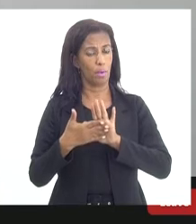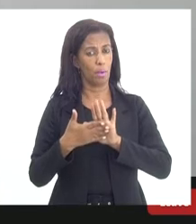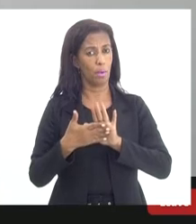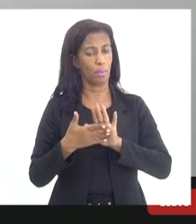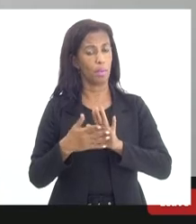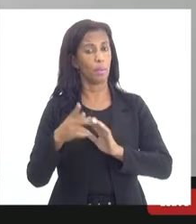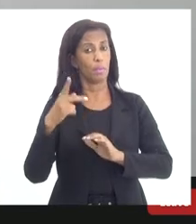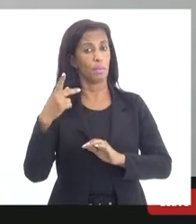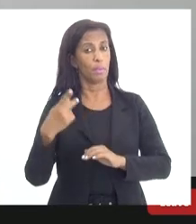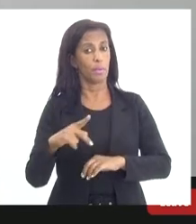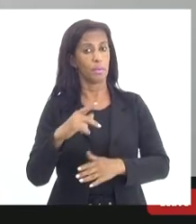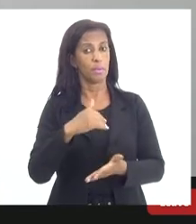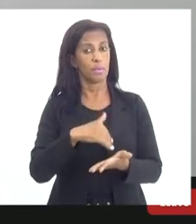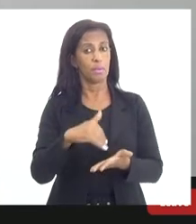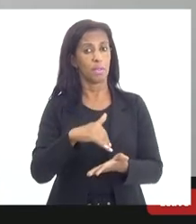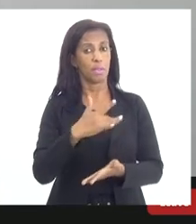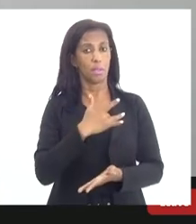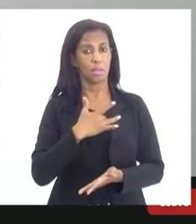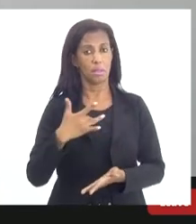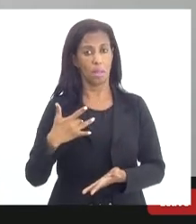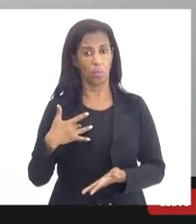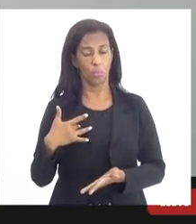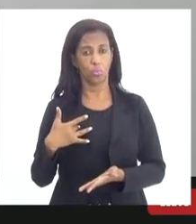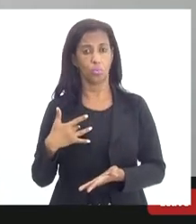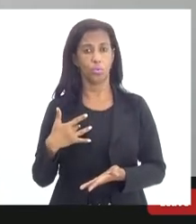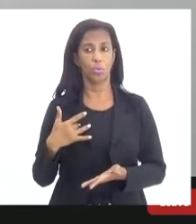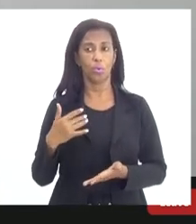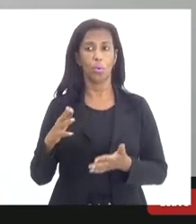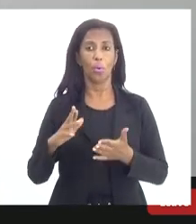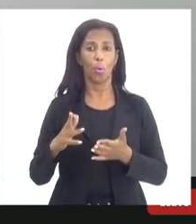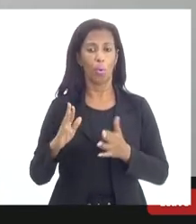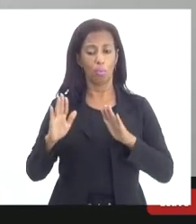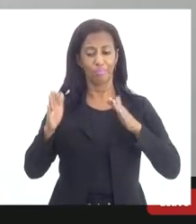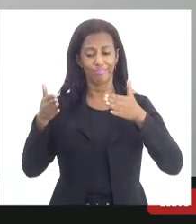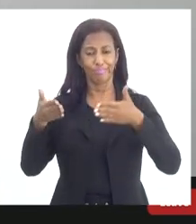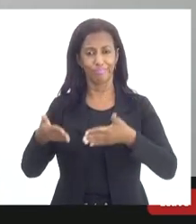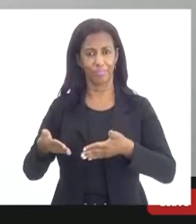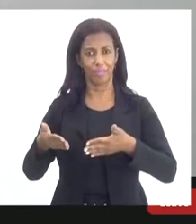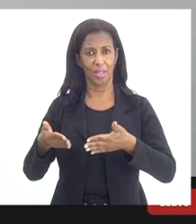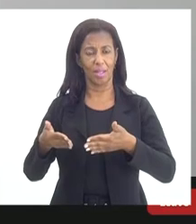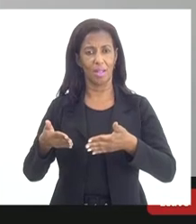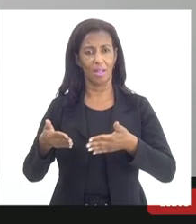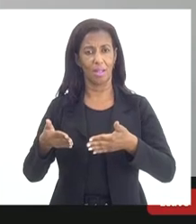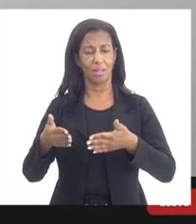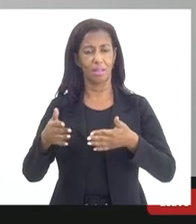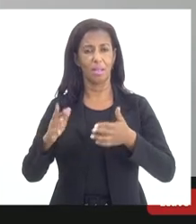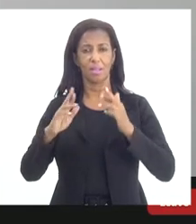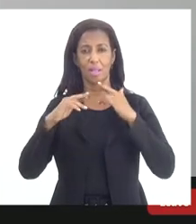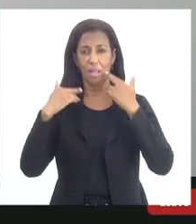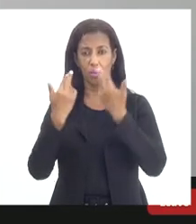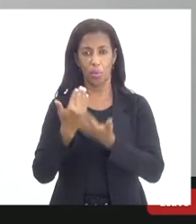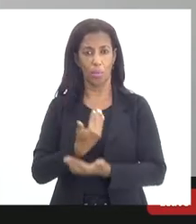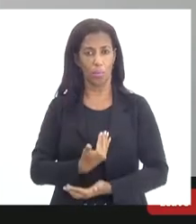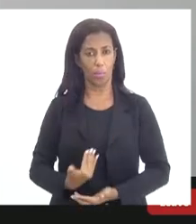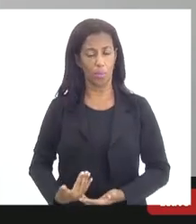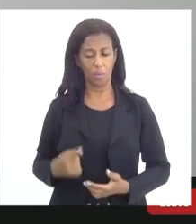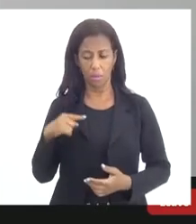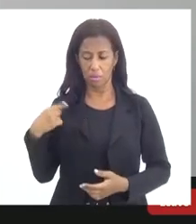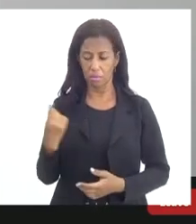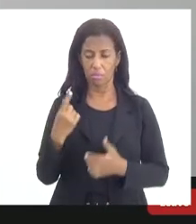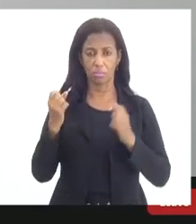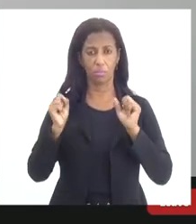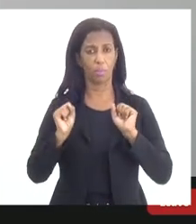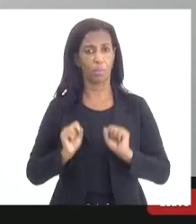secretário de Estado de Saúde como desdobramento desta audiência pública para que a gente possa fazer